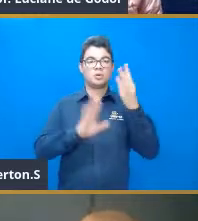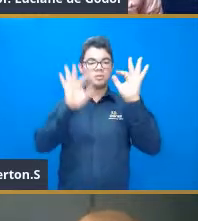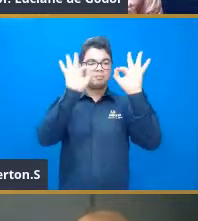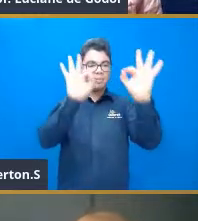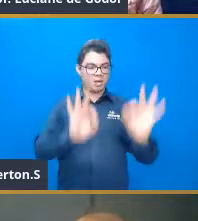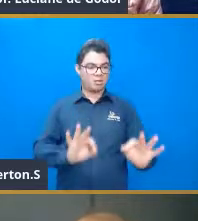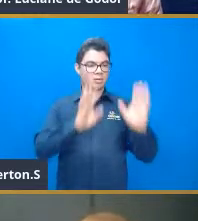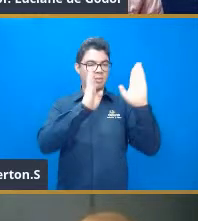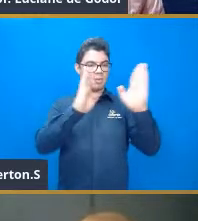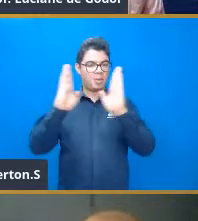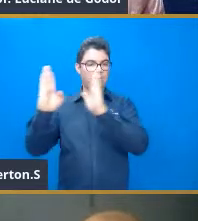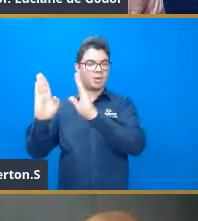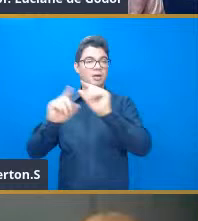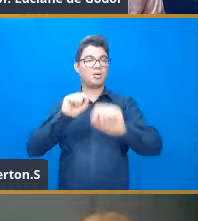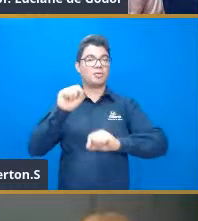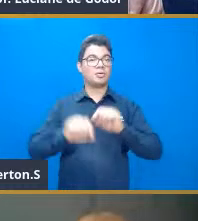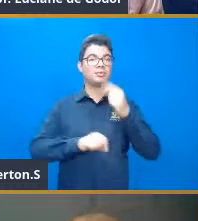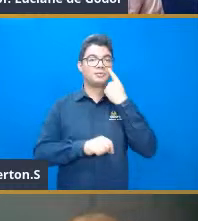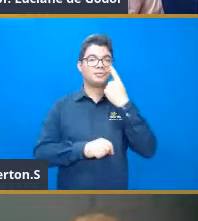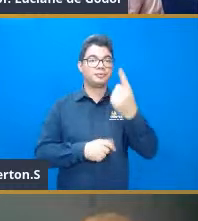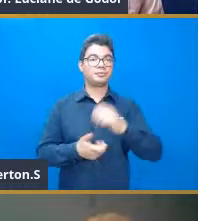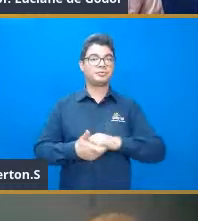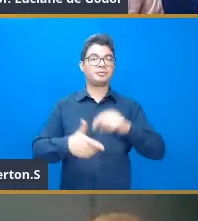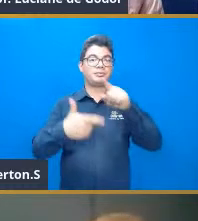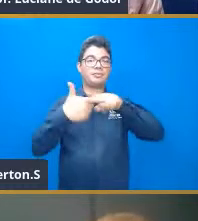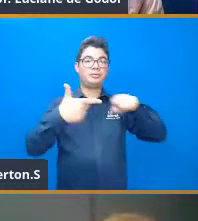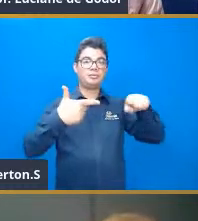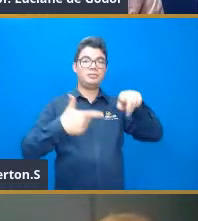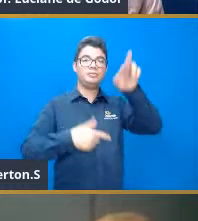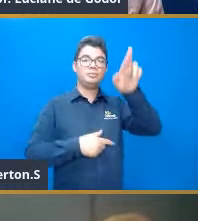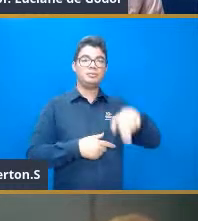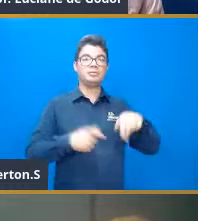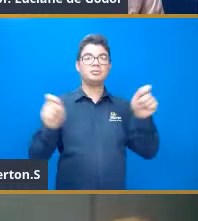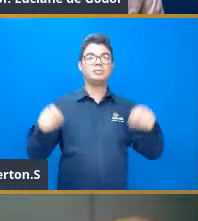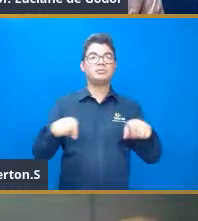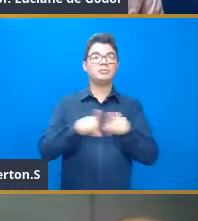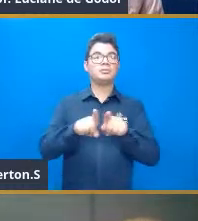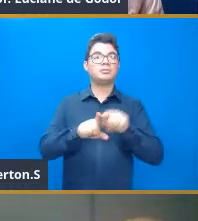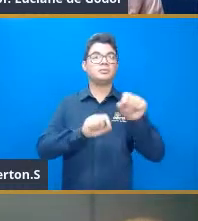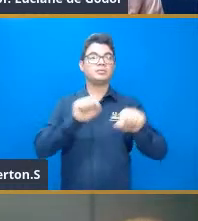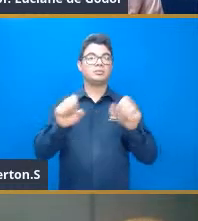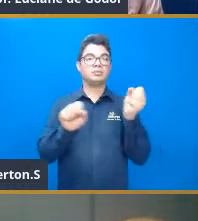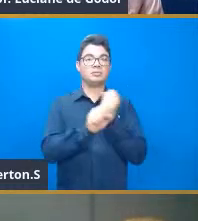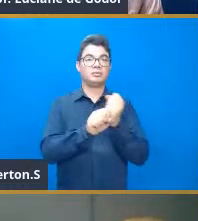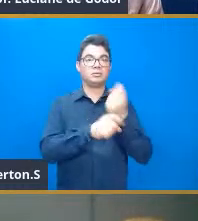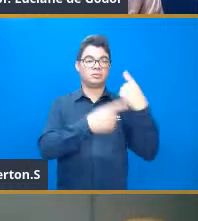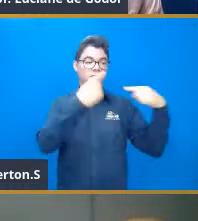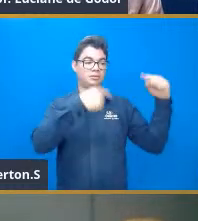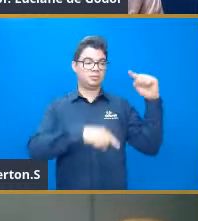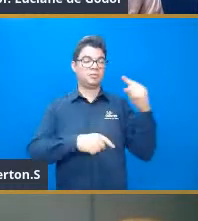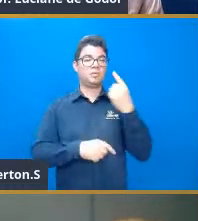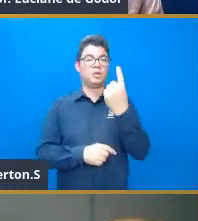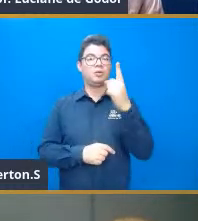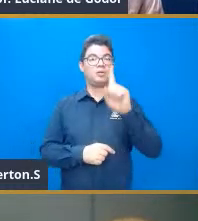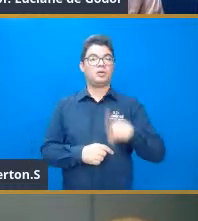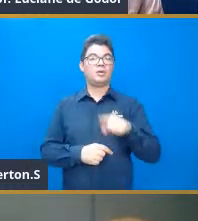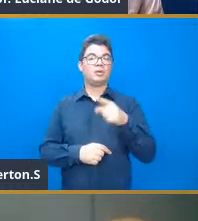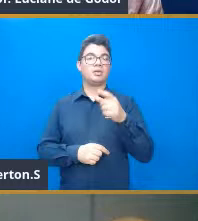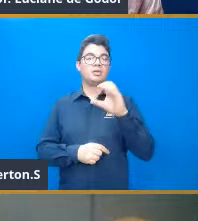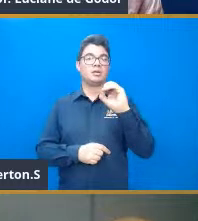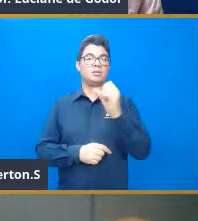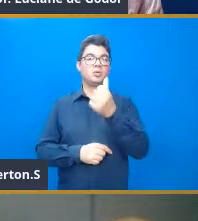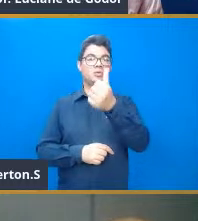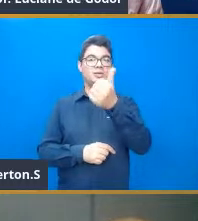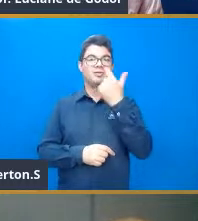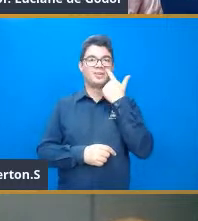ali, porque se a gente pegar aqui a divisão, né, a razão entre a população de um ano pelo ano anterior, você está dando aqui 1,026, e isso ocorreu ali,